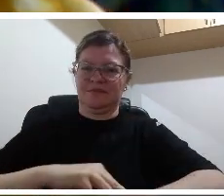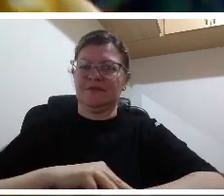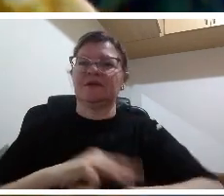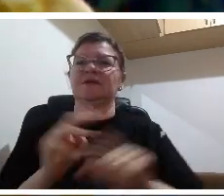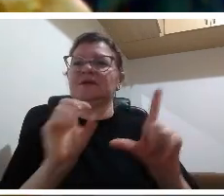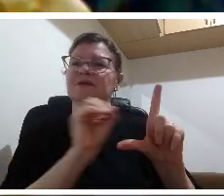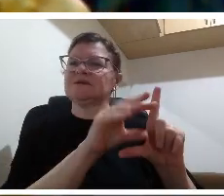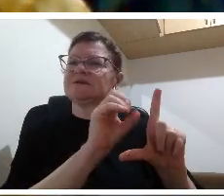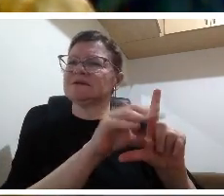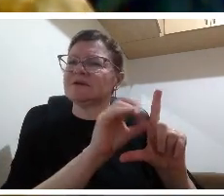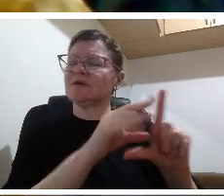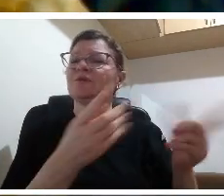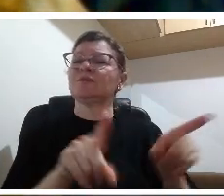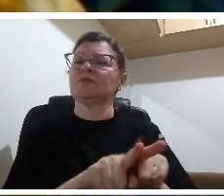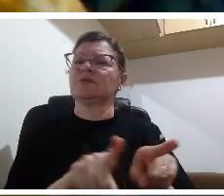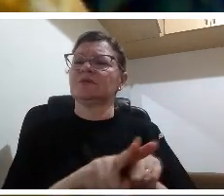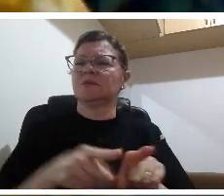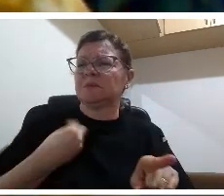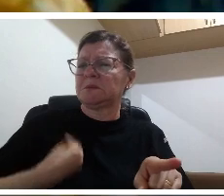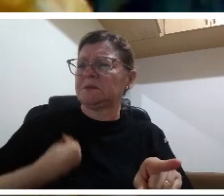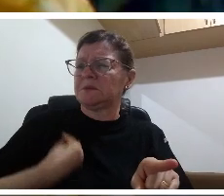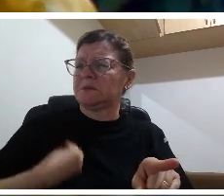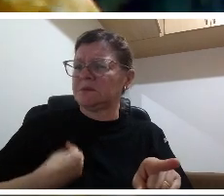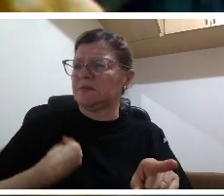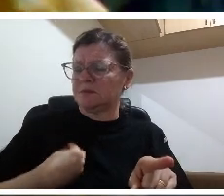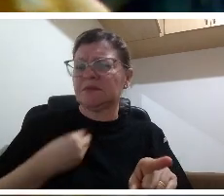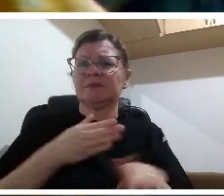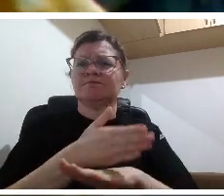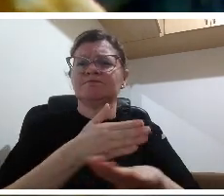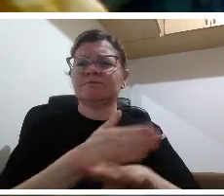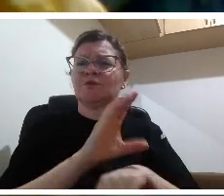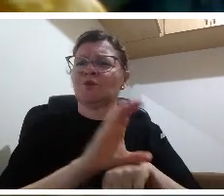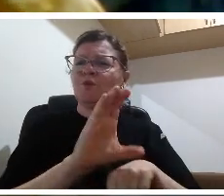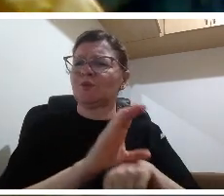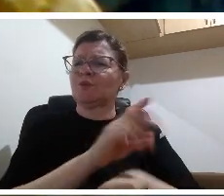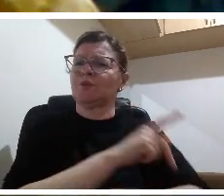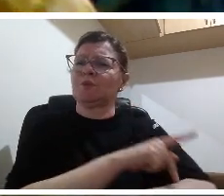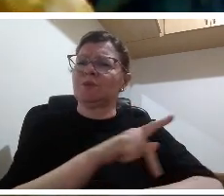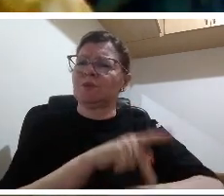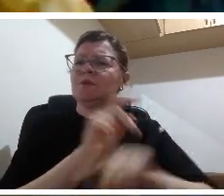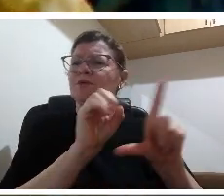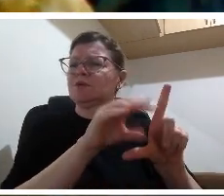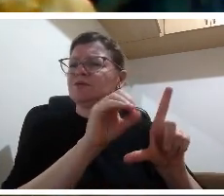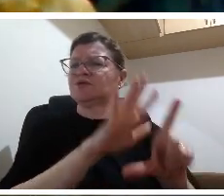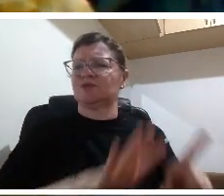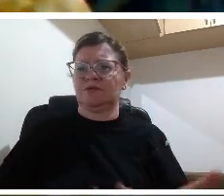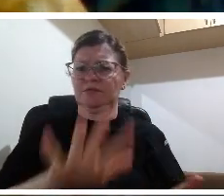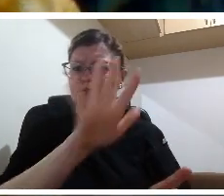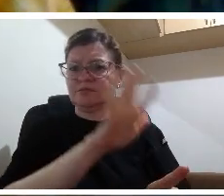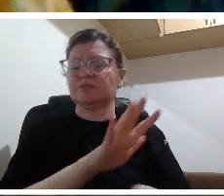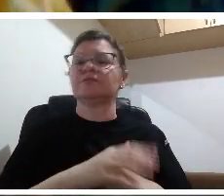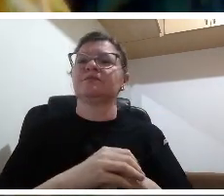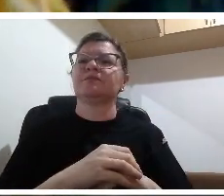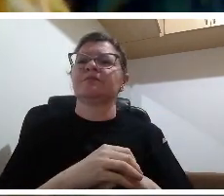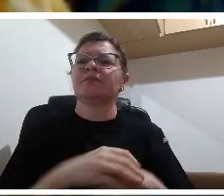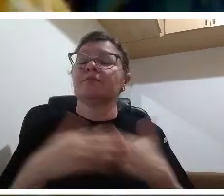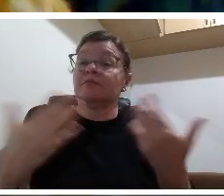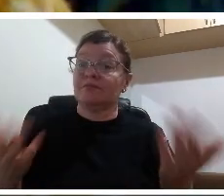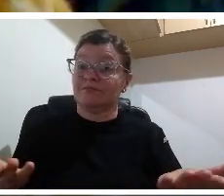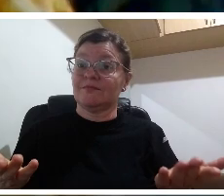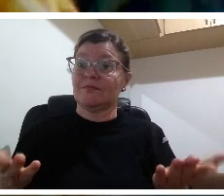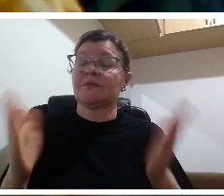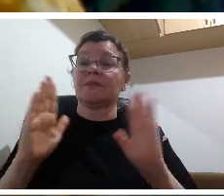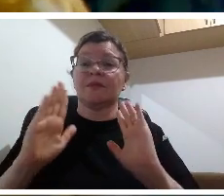foi apresentado sobre a didática do método pelo professor que o professor desenvolveu ali junto com a pedagogia histórico